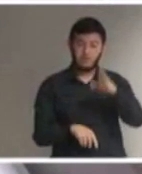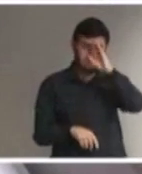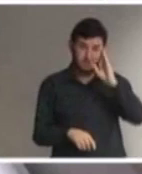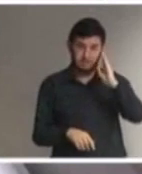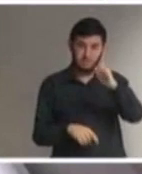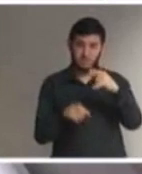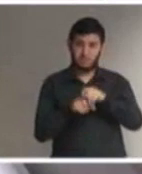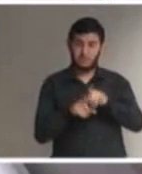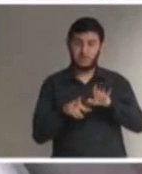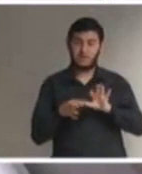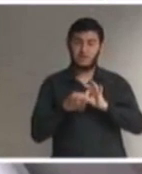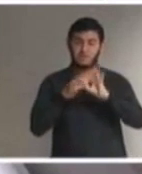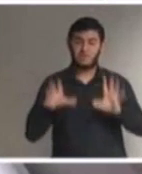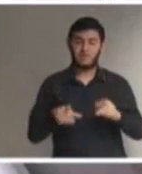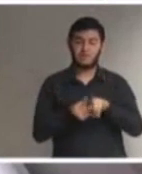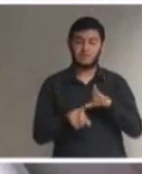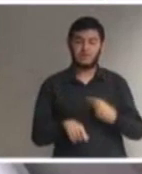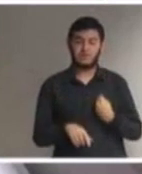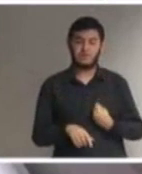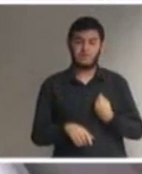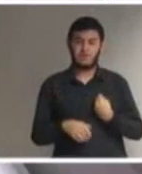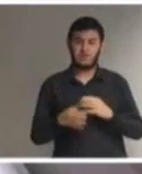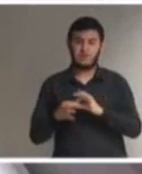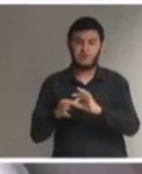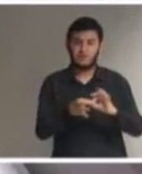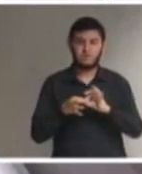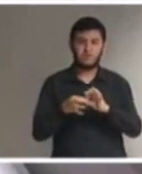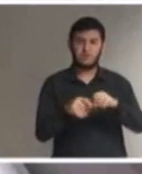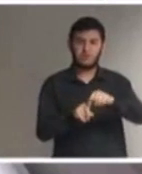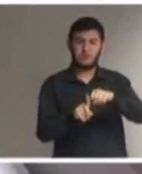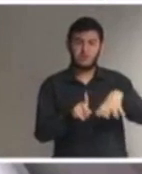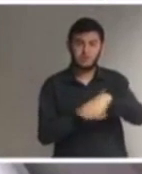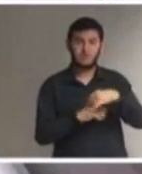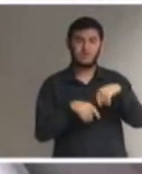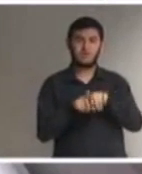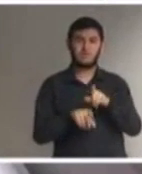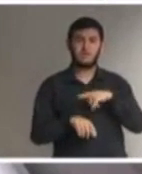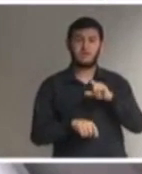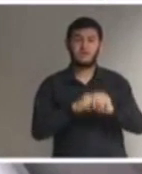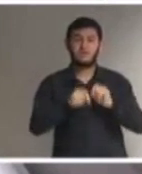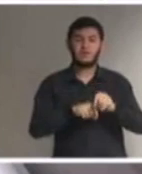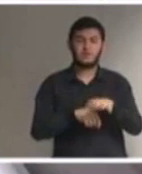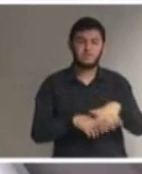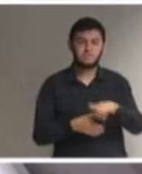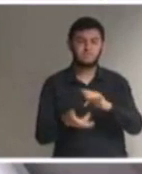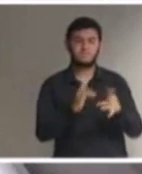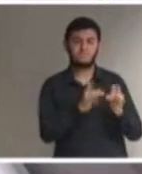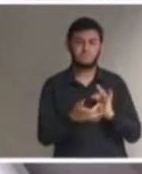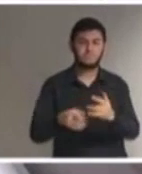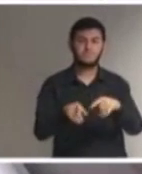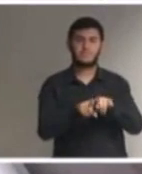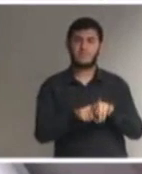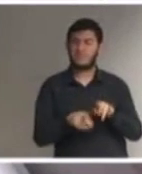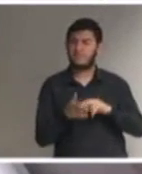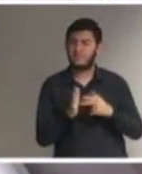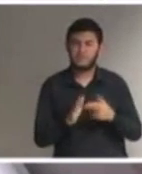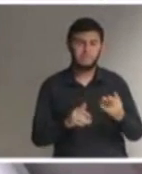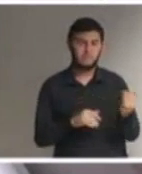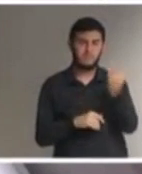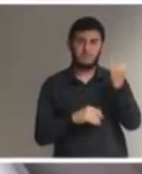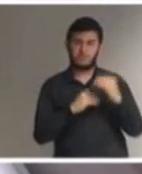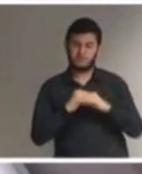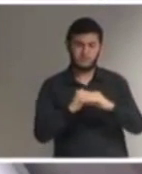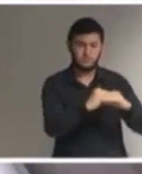democrática em comunidade que a pluralidade e a igualdade são faces da mesma moeda pois o